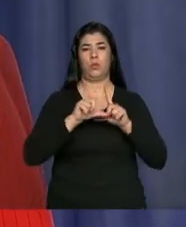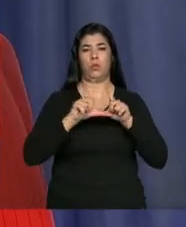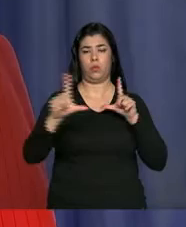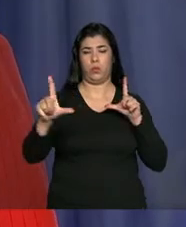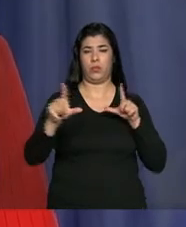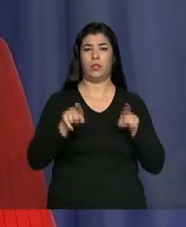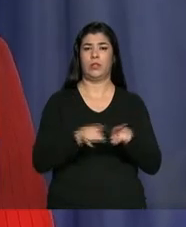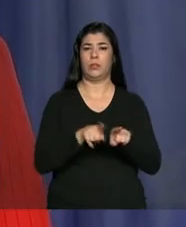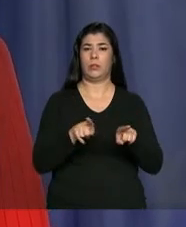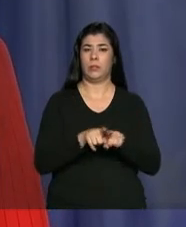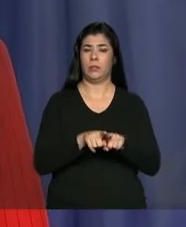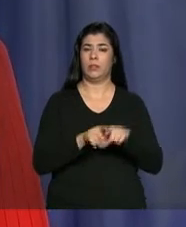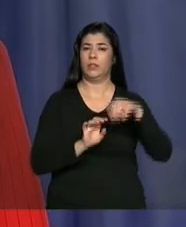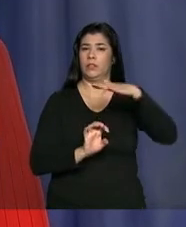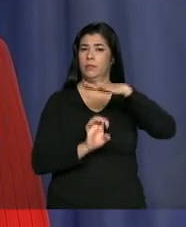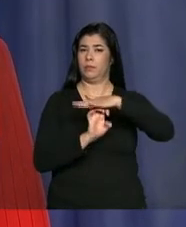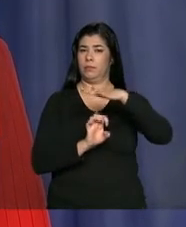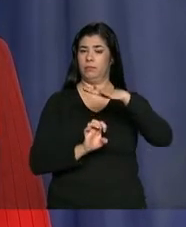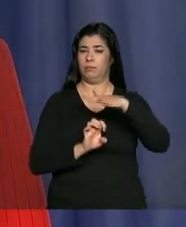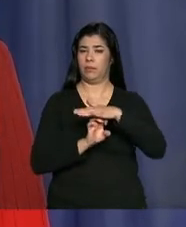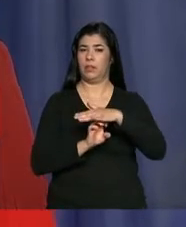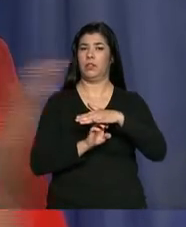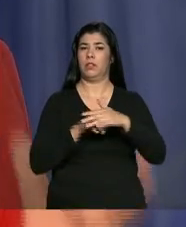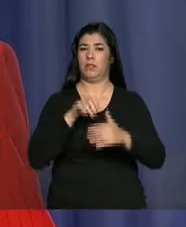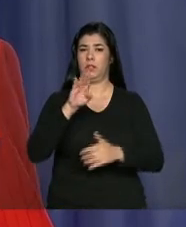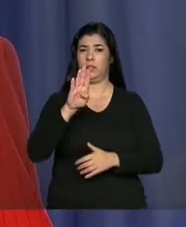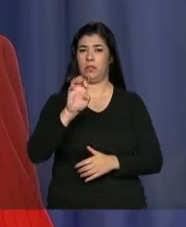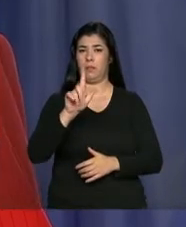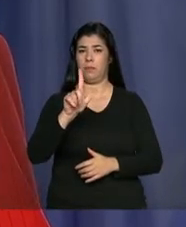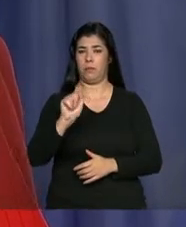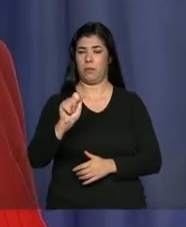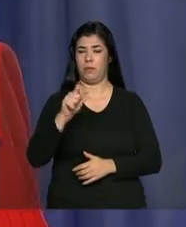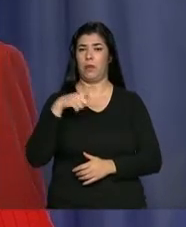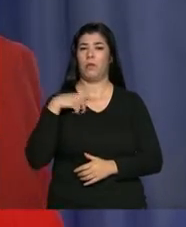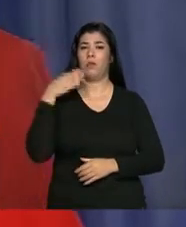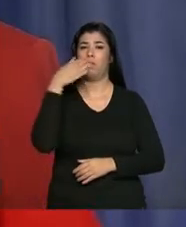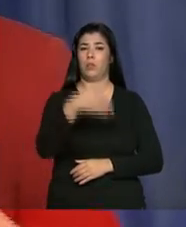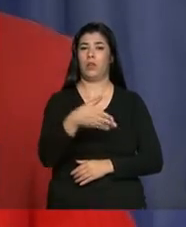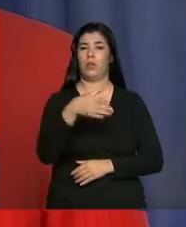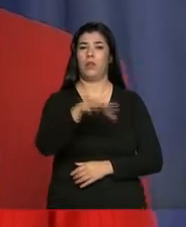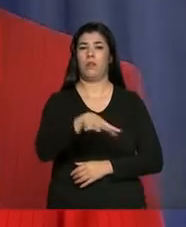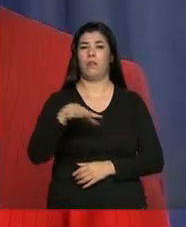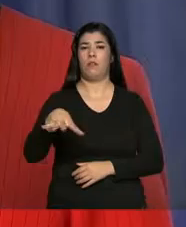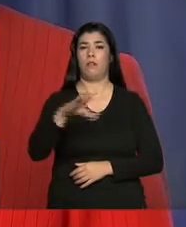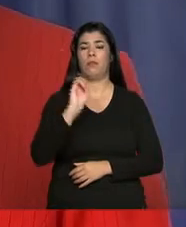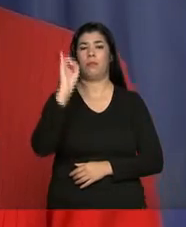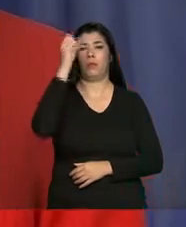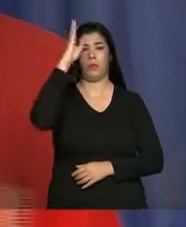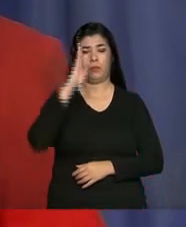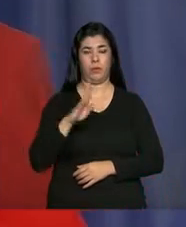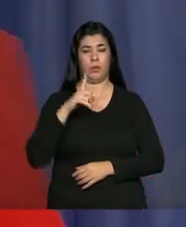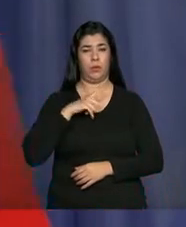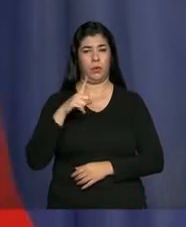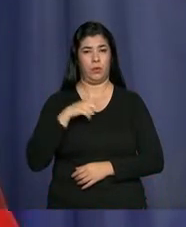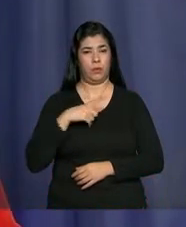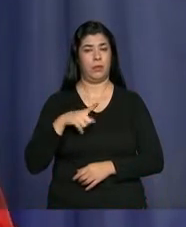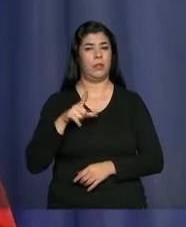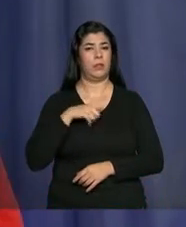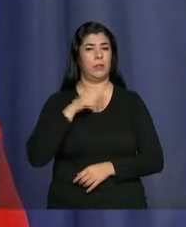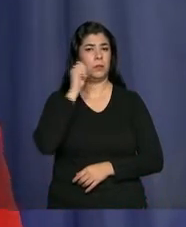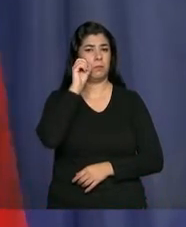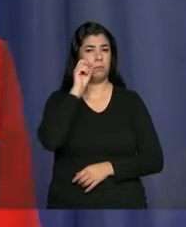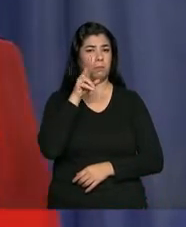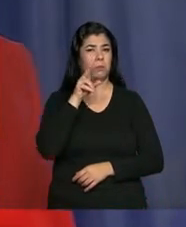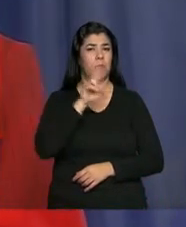As empresas belgas estão no Brasil, em algumas áreas e têm grandes expertise